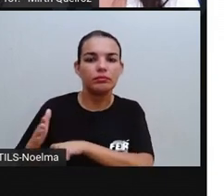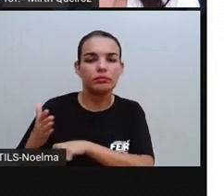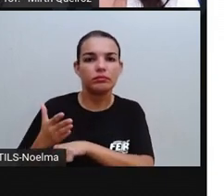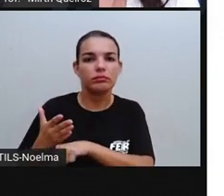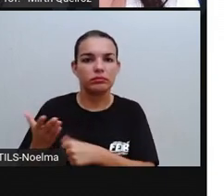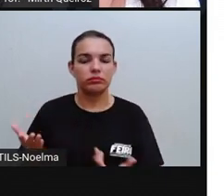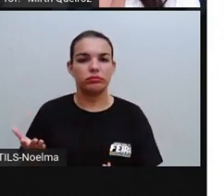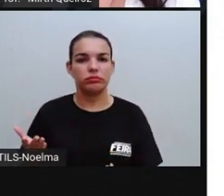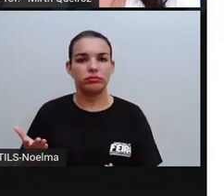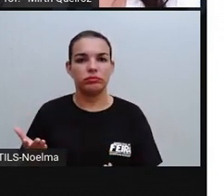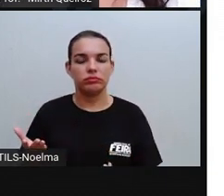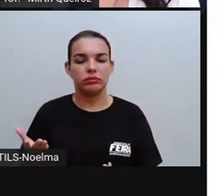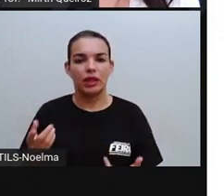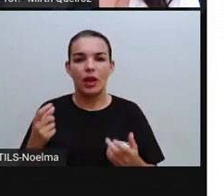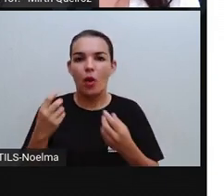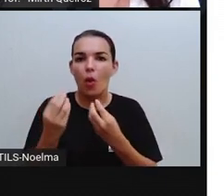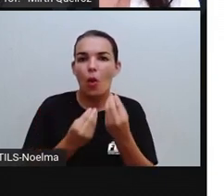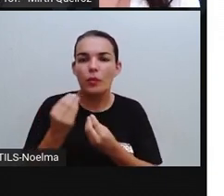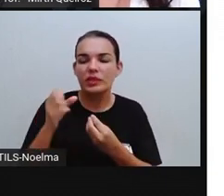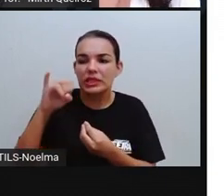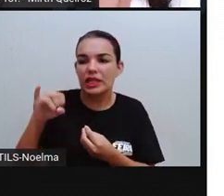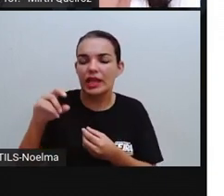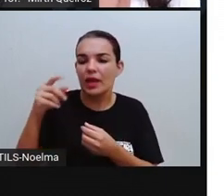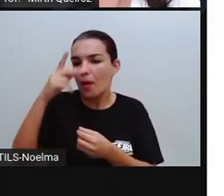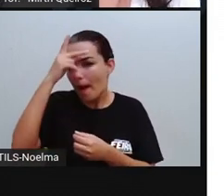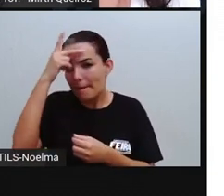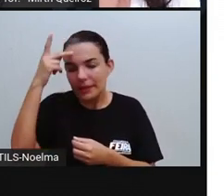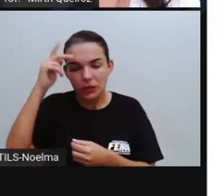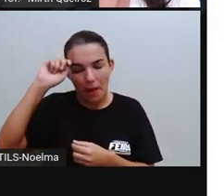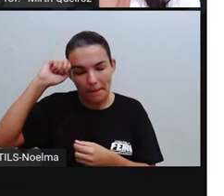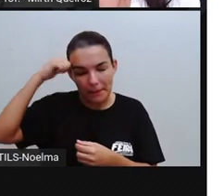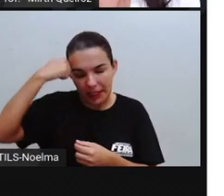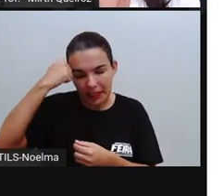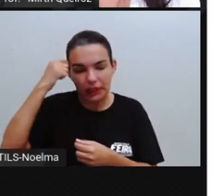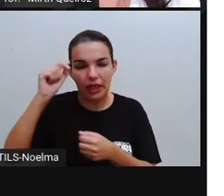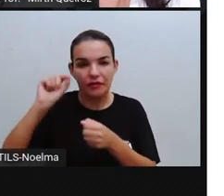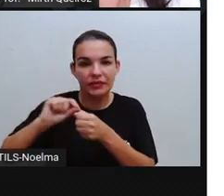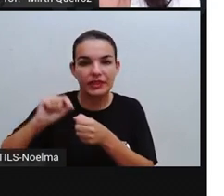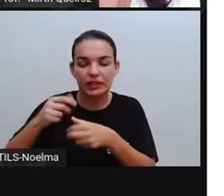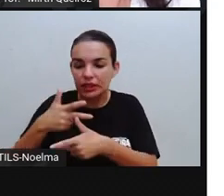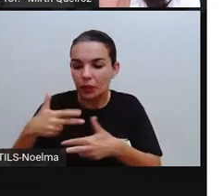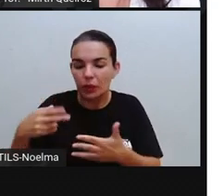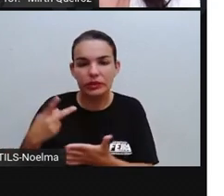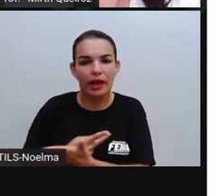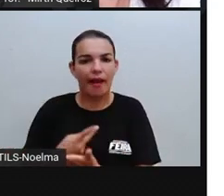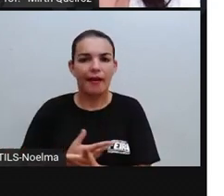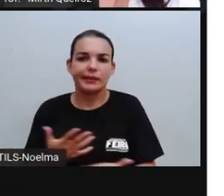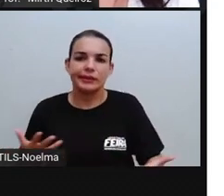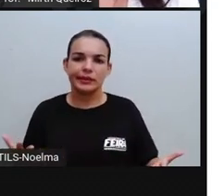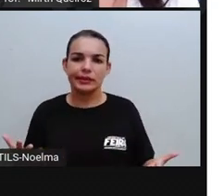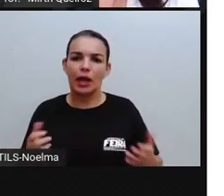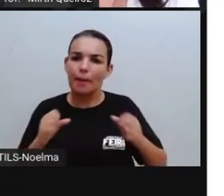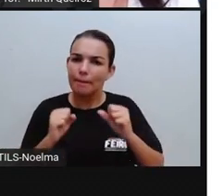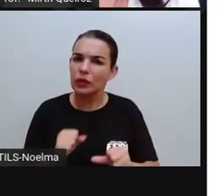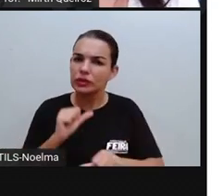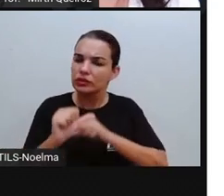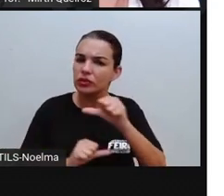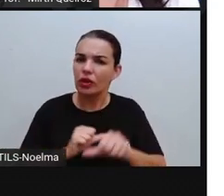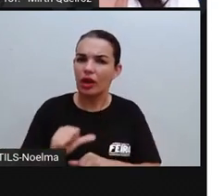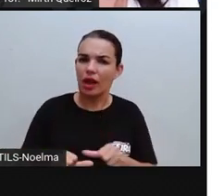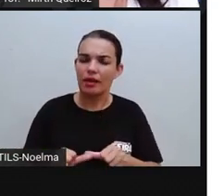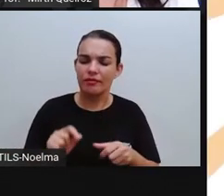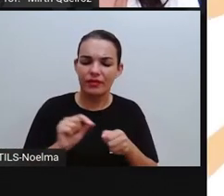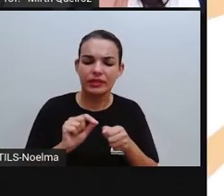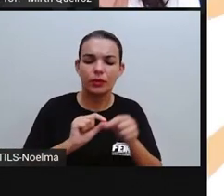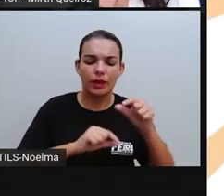de algo ruim. E a gente pode substituir essa expressão racista, serviço de preto, por serviço mal feito.